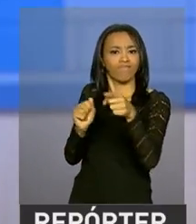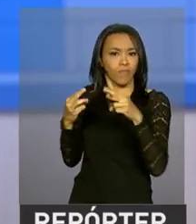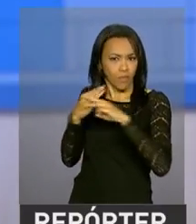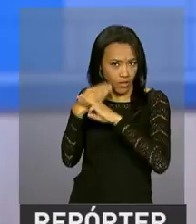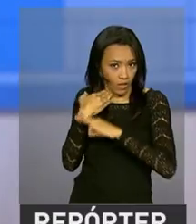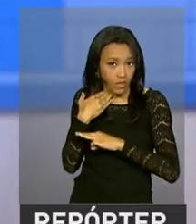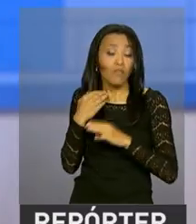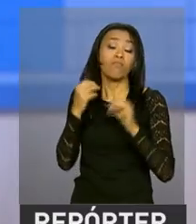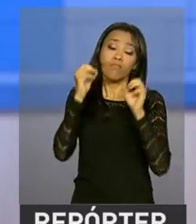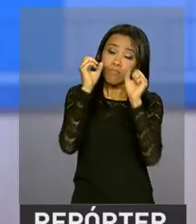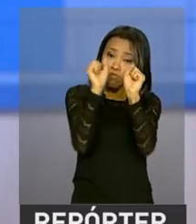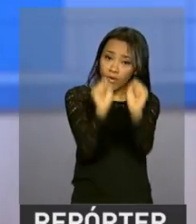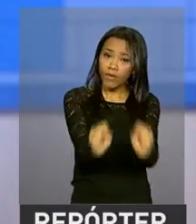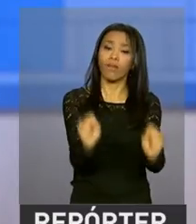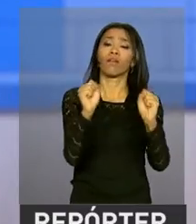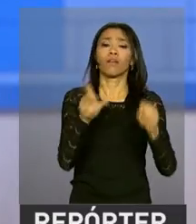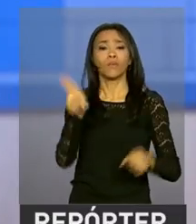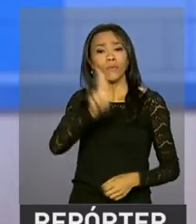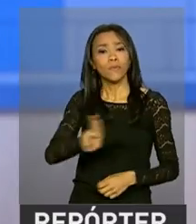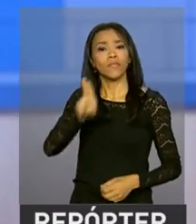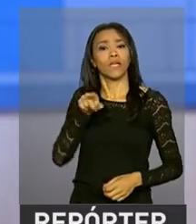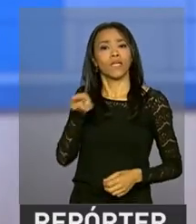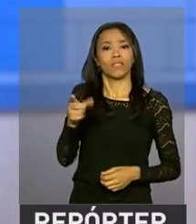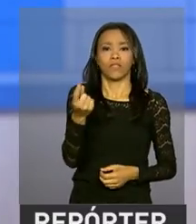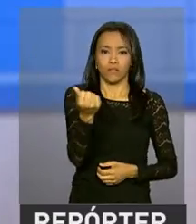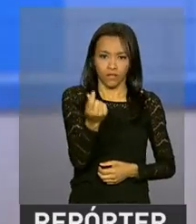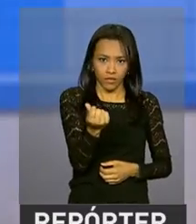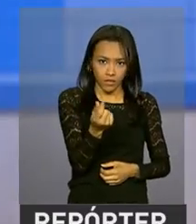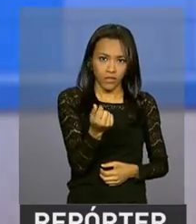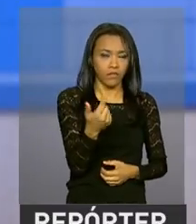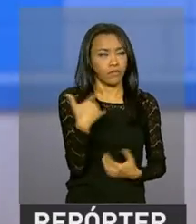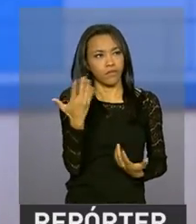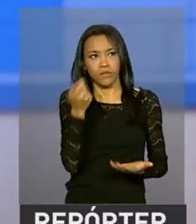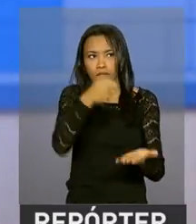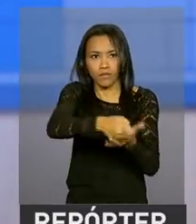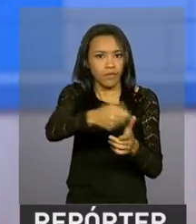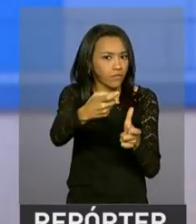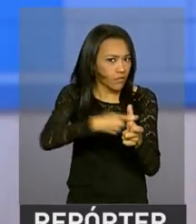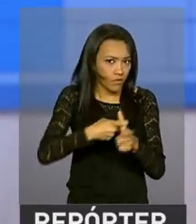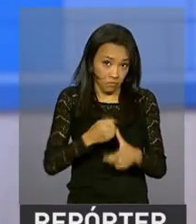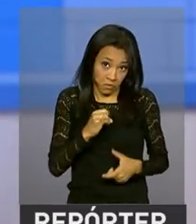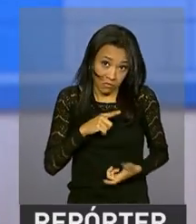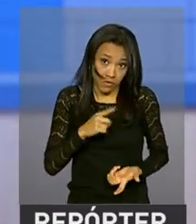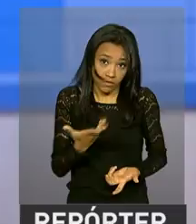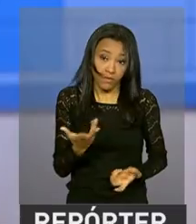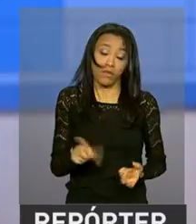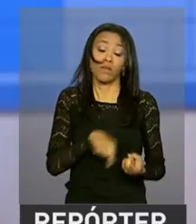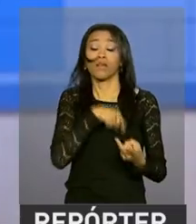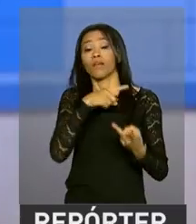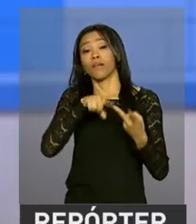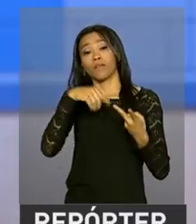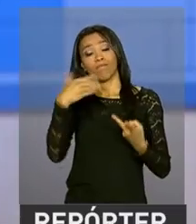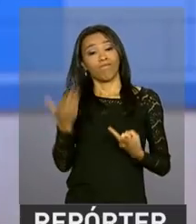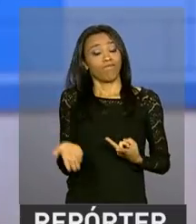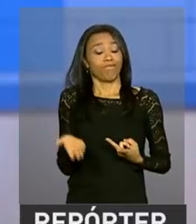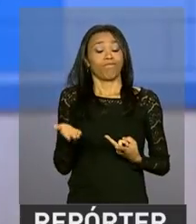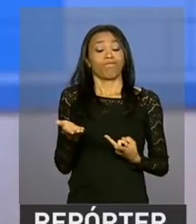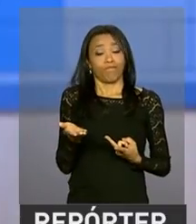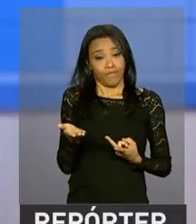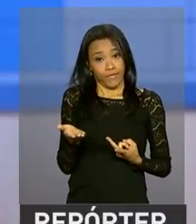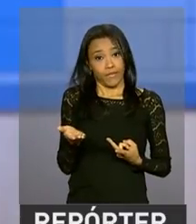desfrutar dessa verba que vai levantar, seja para pagar dívida, se você tiver dívida, seja para